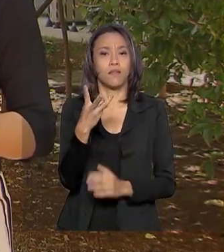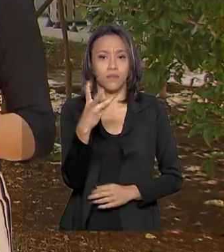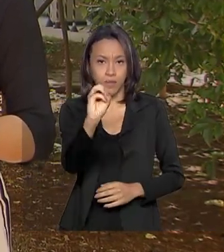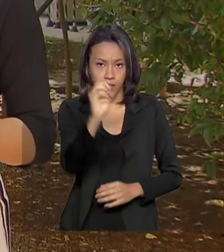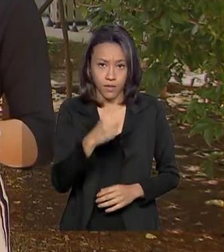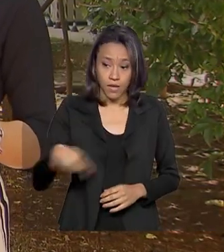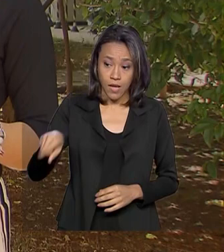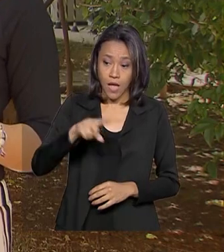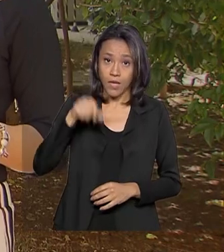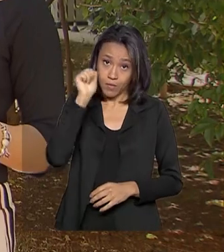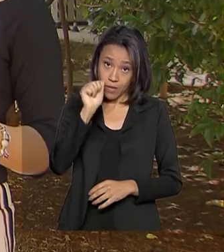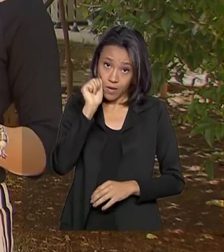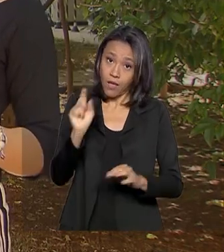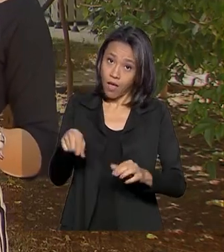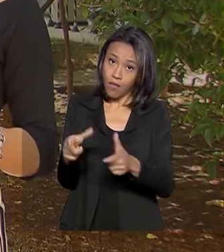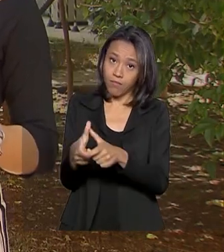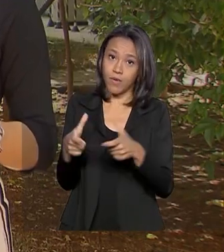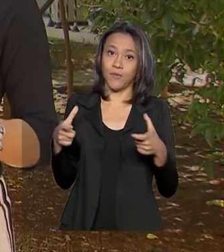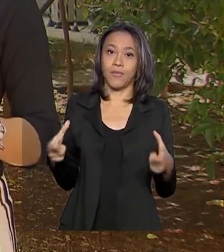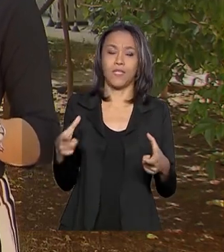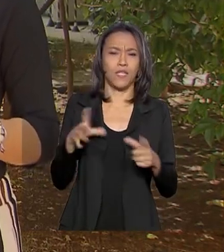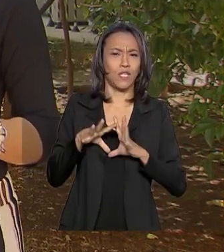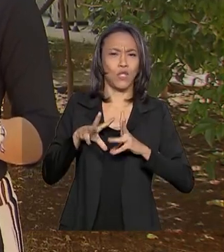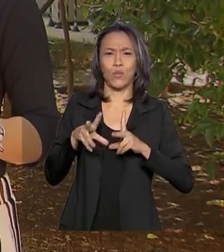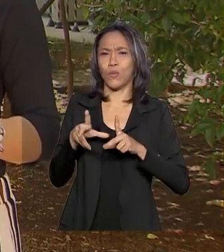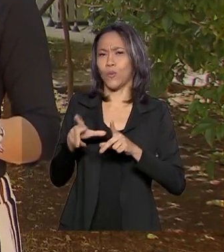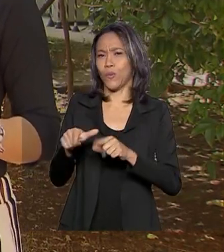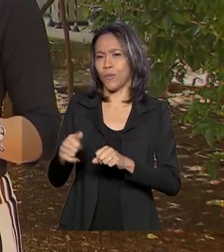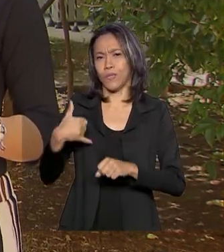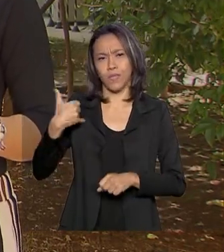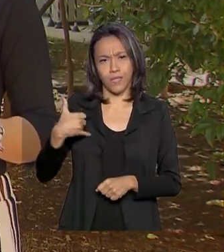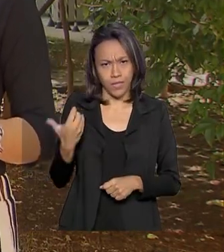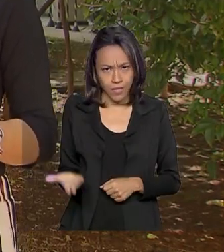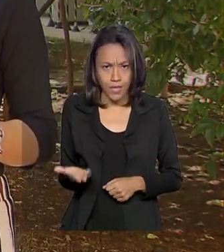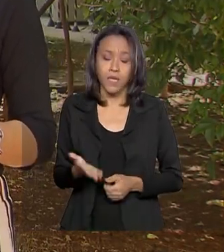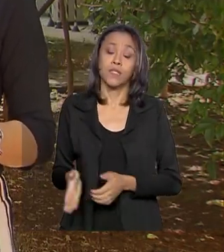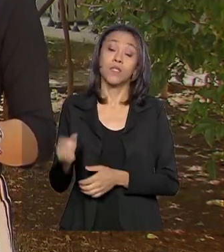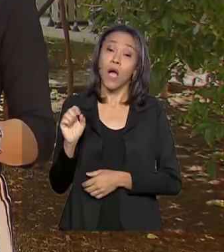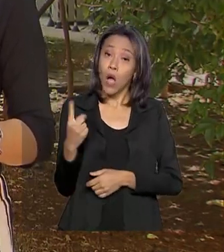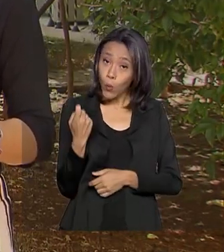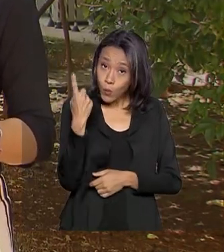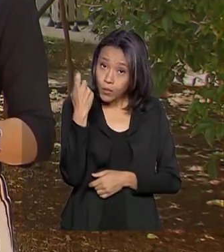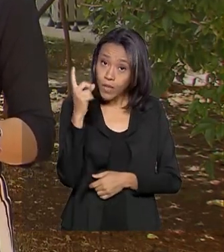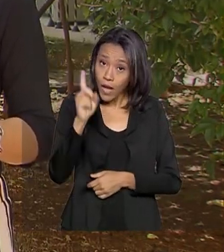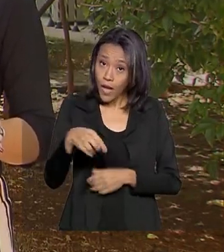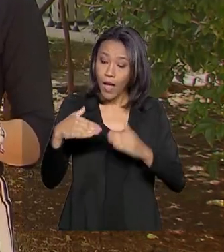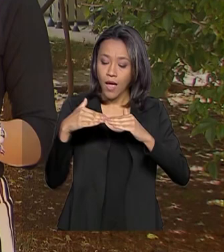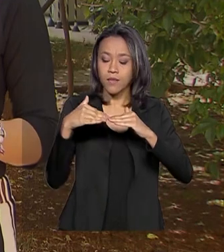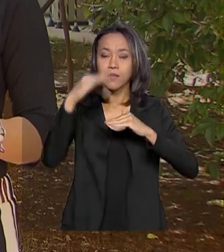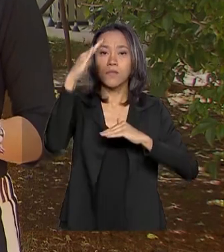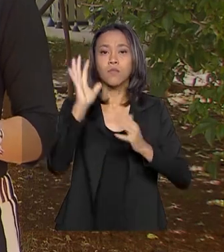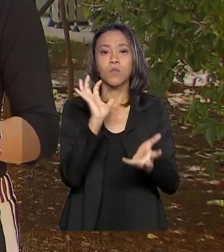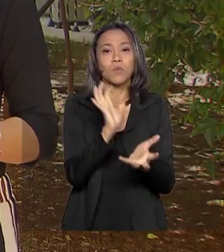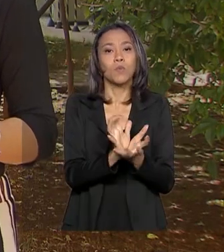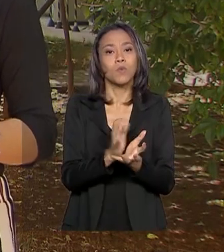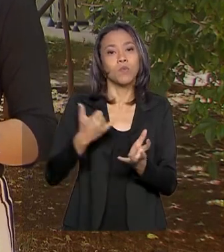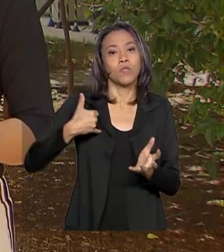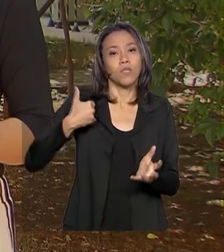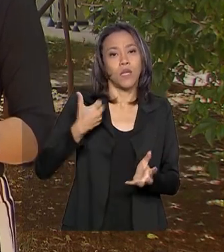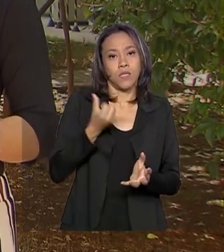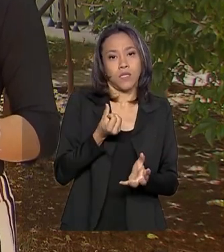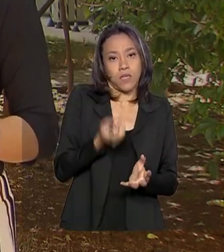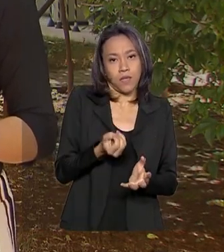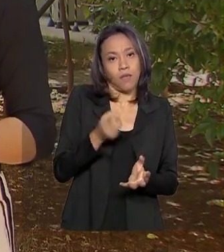As mulheres são maioria em praticamente todas as faixas etárias. A única exceção é no grupo acima de 60 anos,